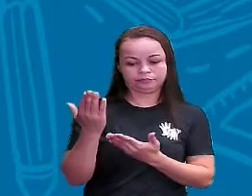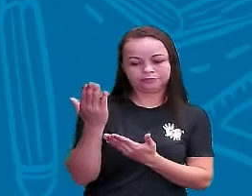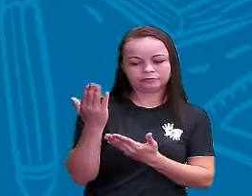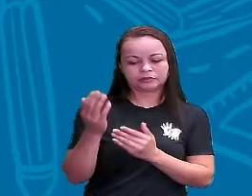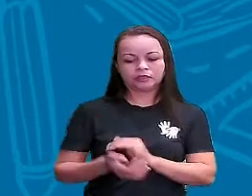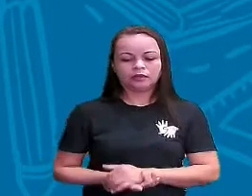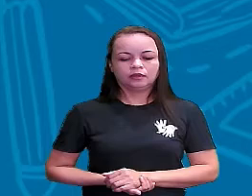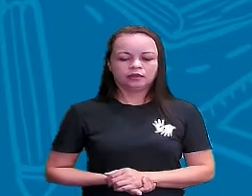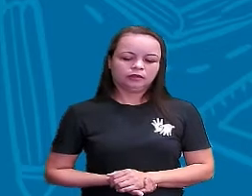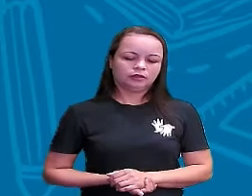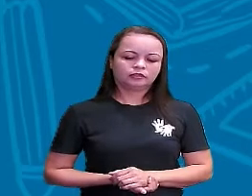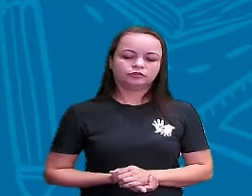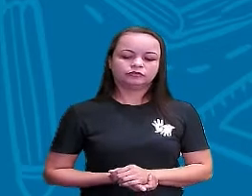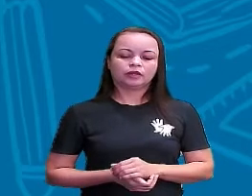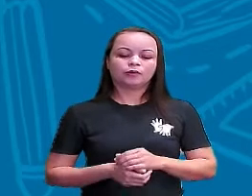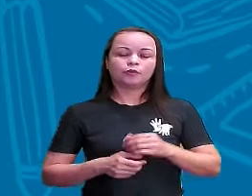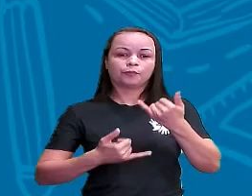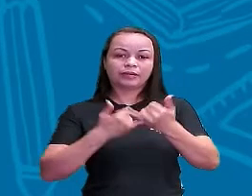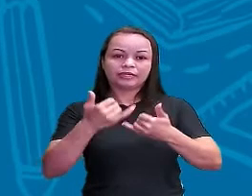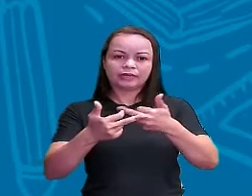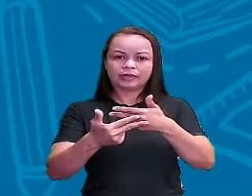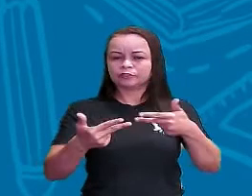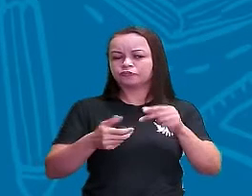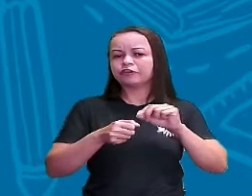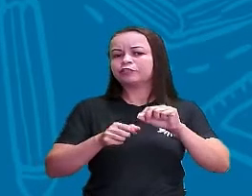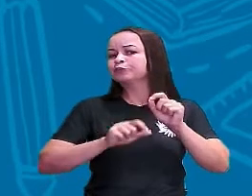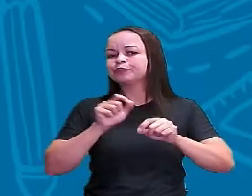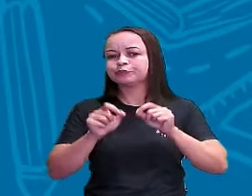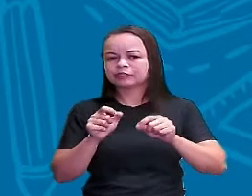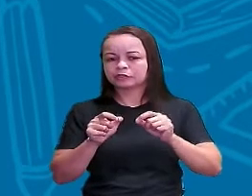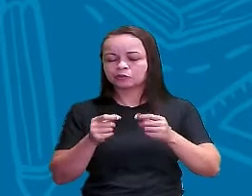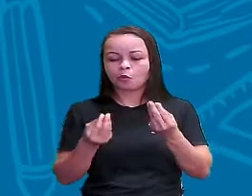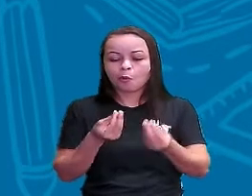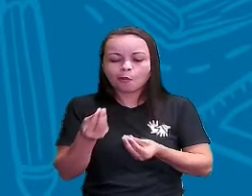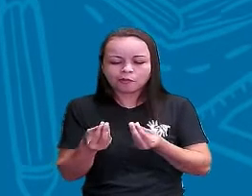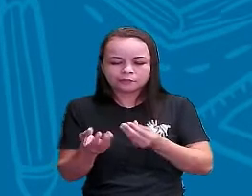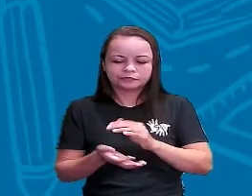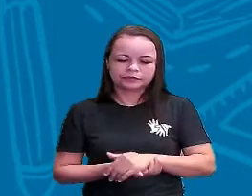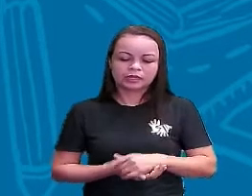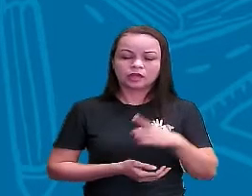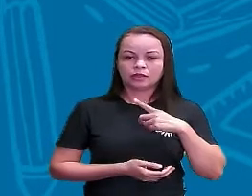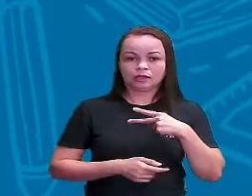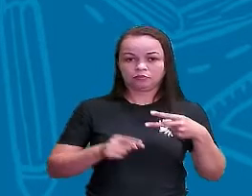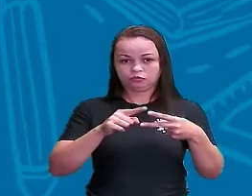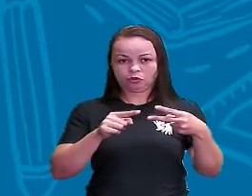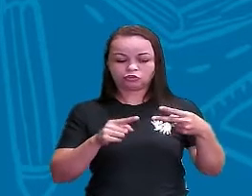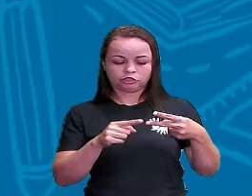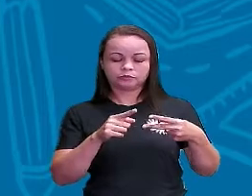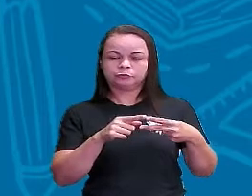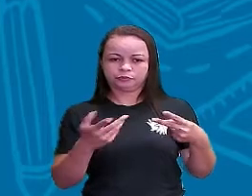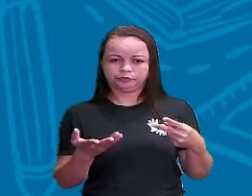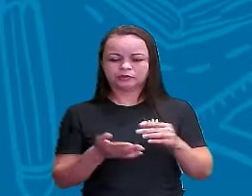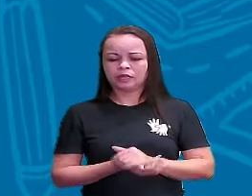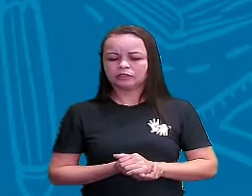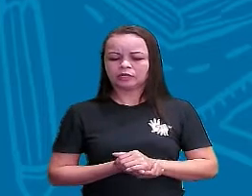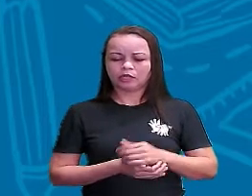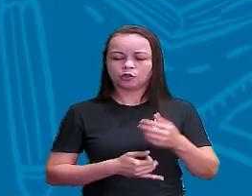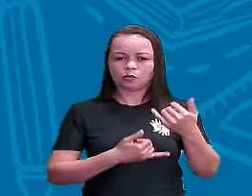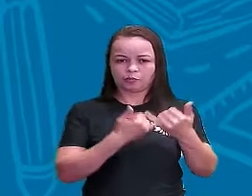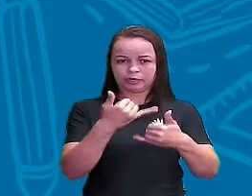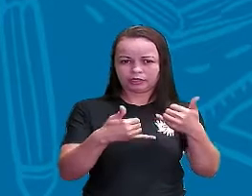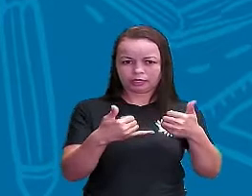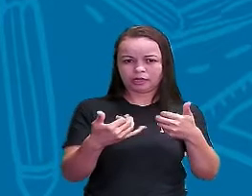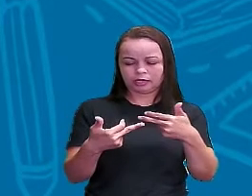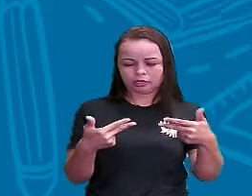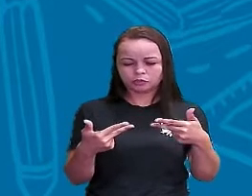De que forma são feitos os brinquedos? Olha esse aqui Tem uns dois tipos de brinquedos aqui Tem um brinquedo, né? Que é um boneco